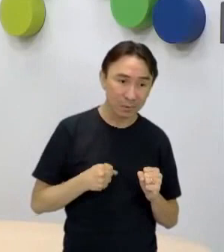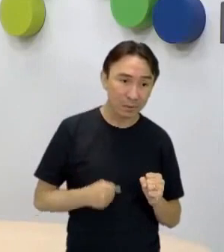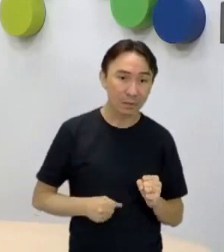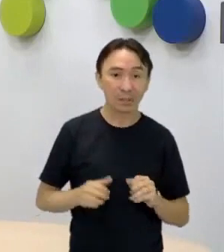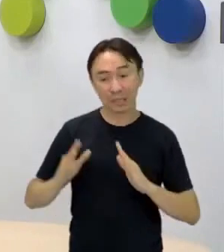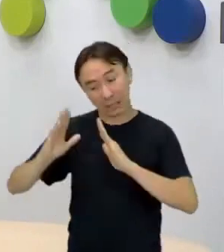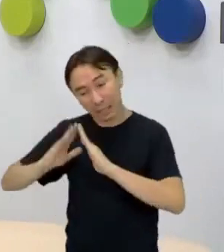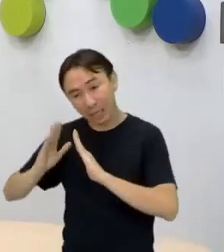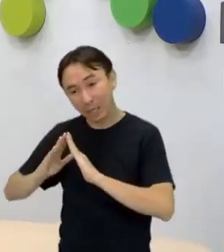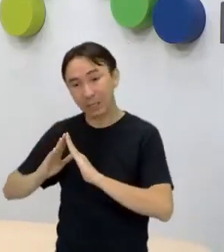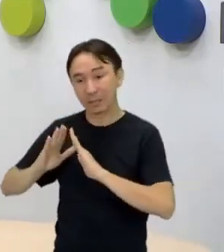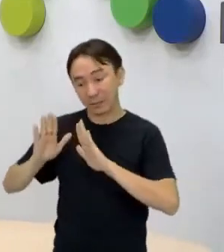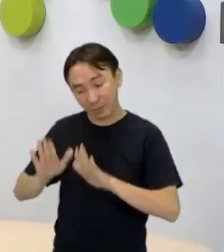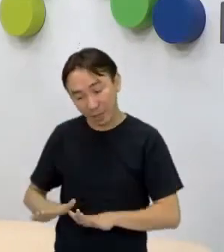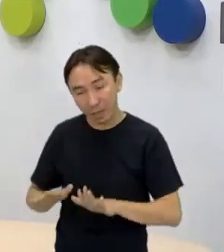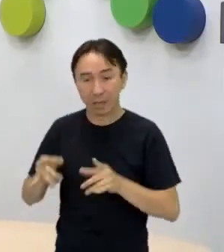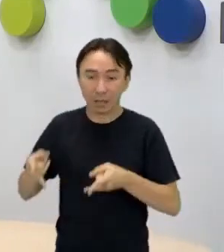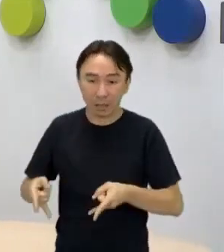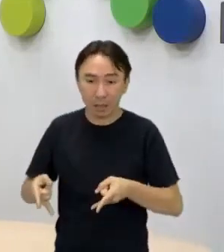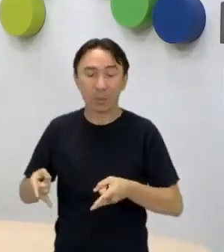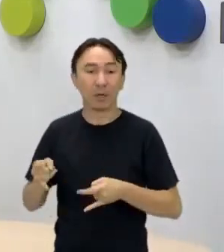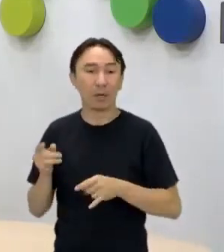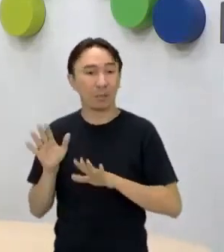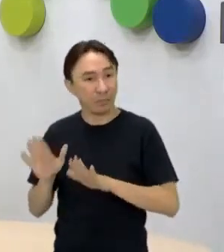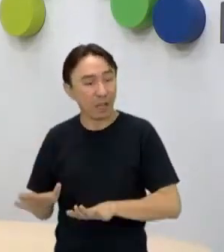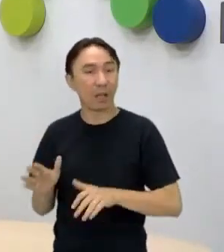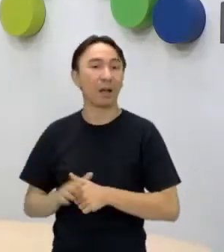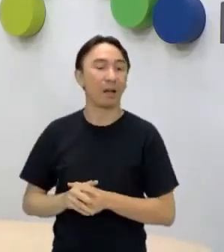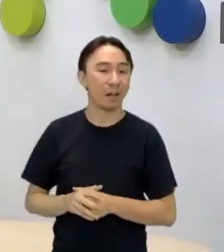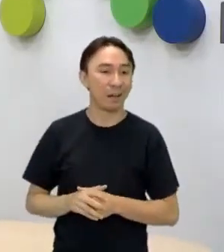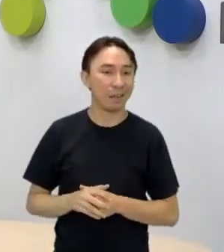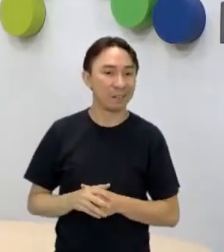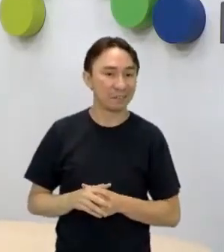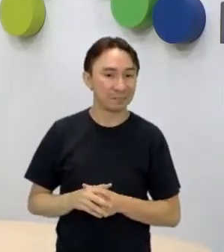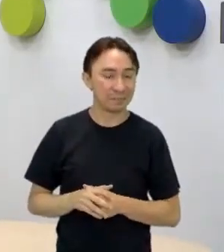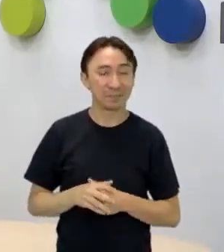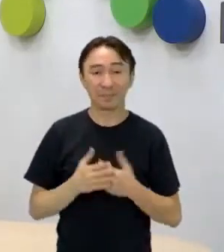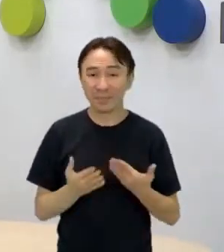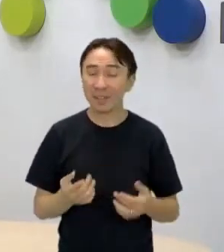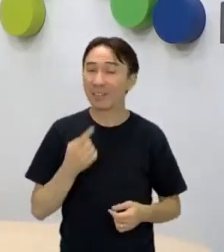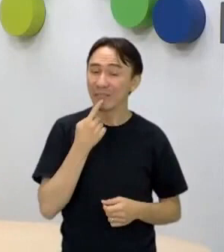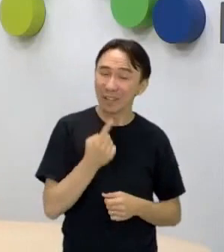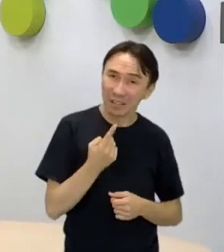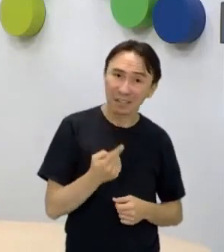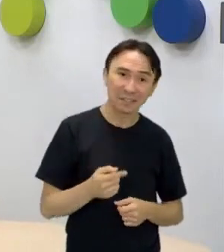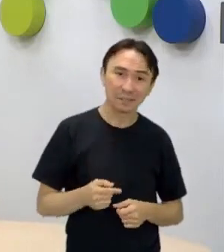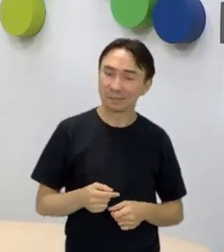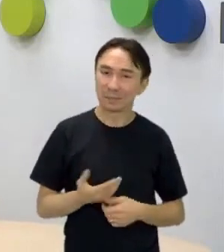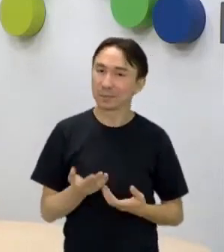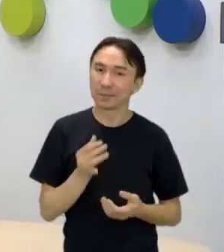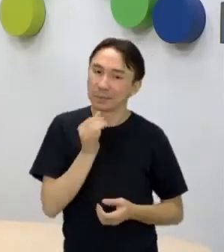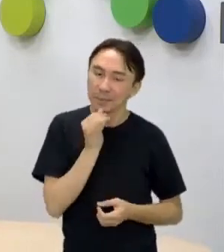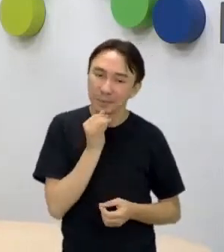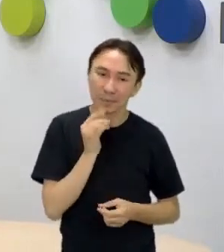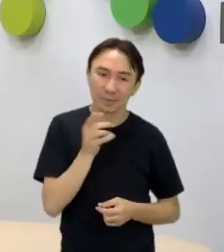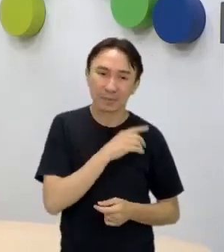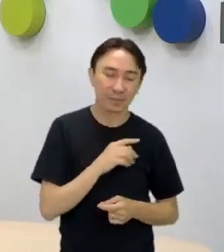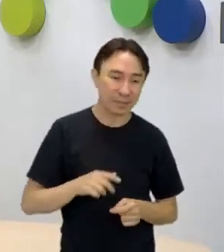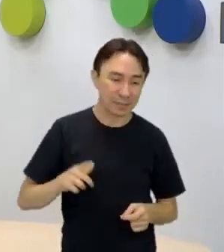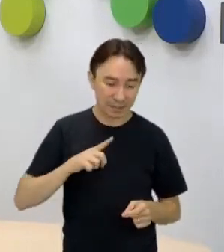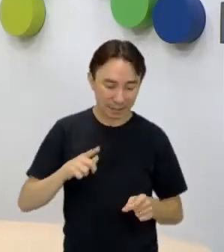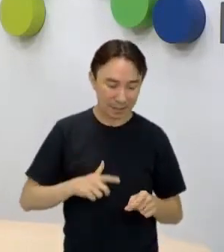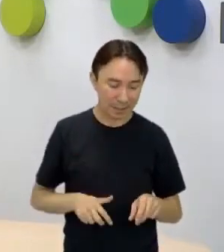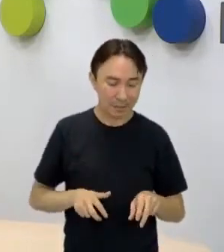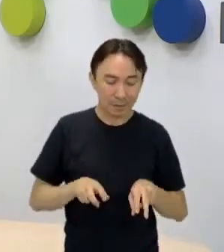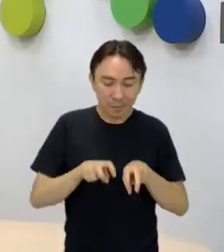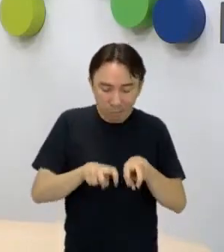que é o melhor, né? Se ele está muito doente. E ele diz o seguinte, se você também estiver na extremidade do banco, ou seja, na ponta do banco do bonde,